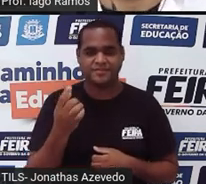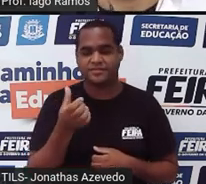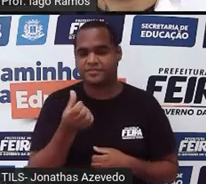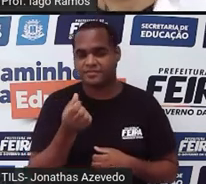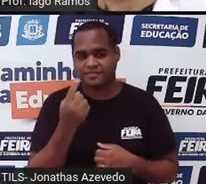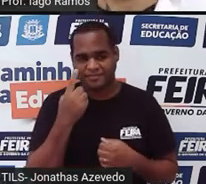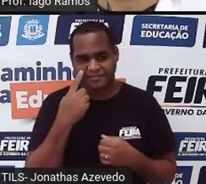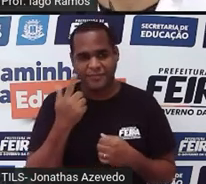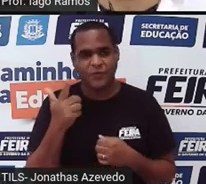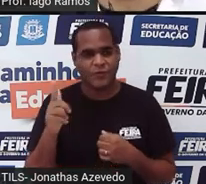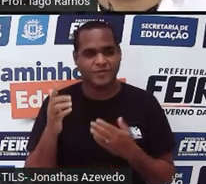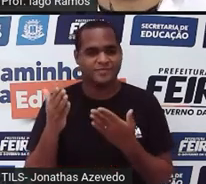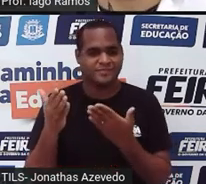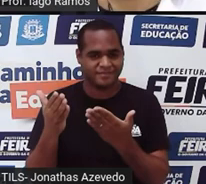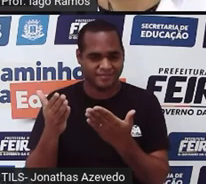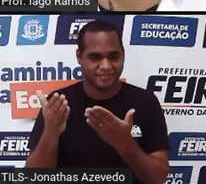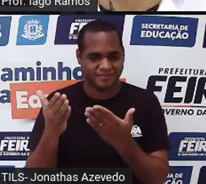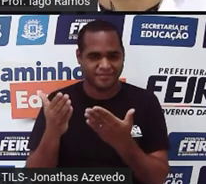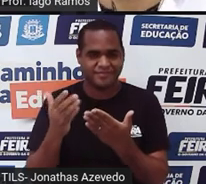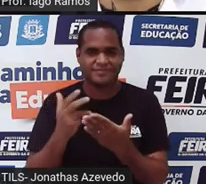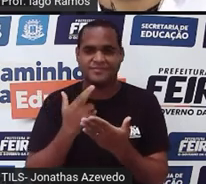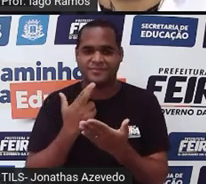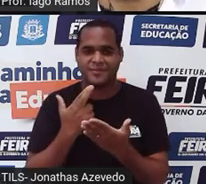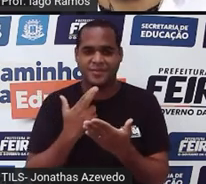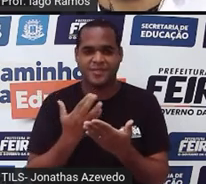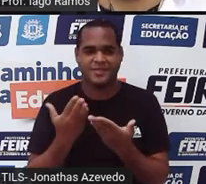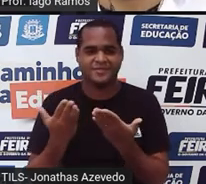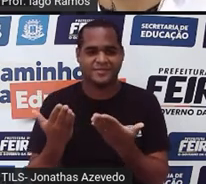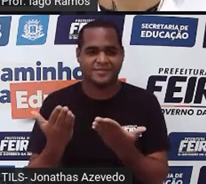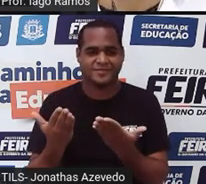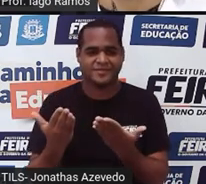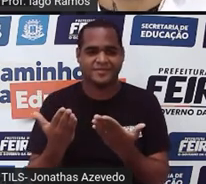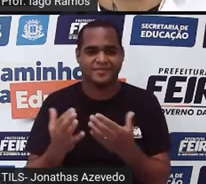depois. 6 mais 10, 16.